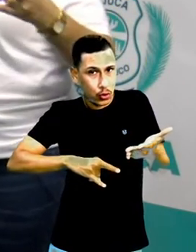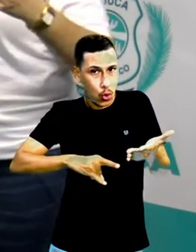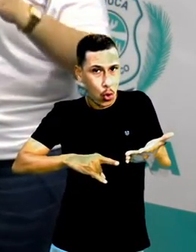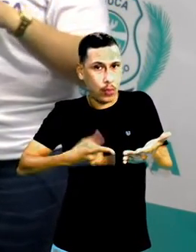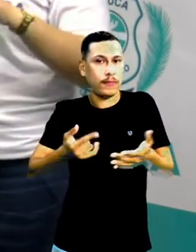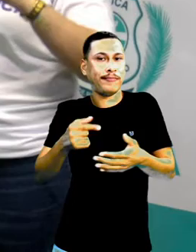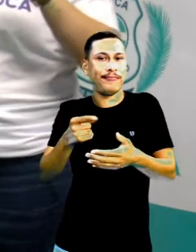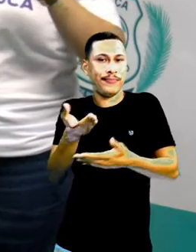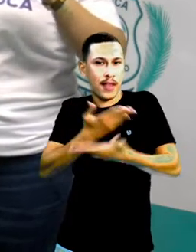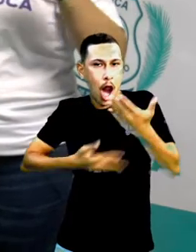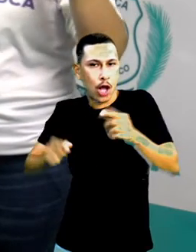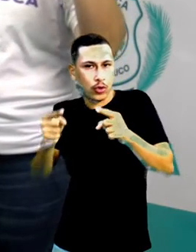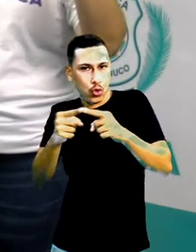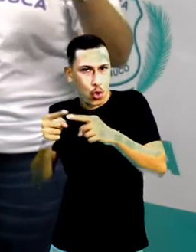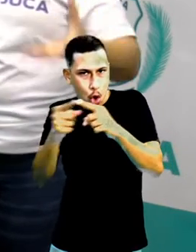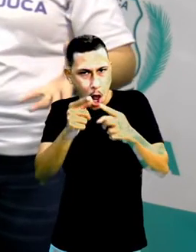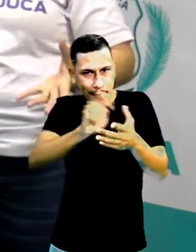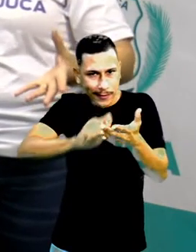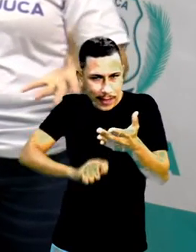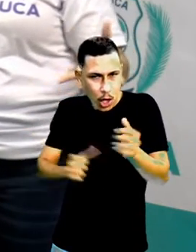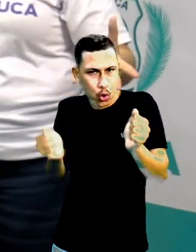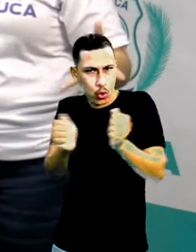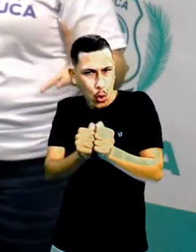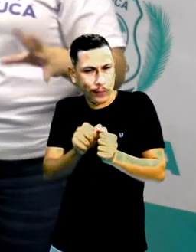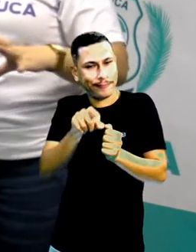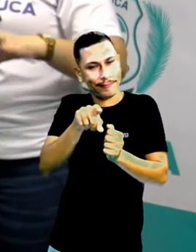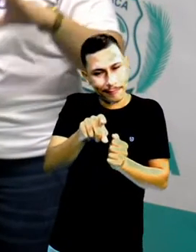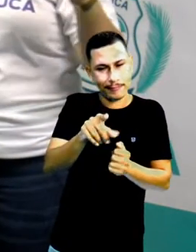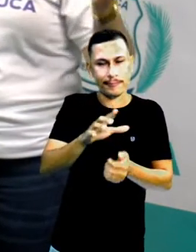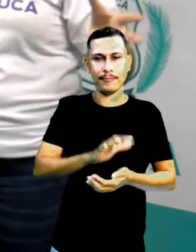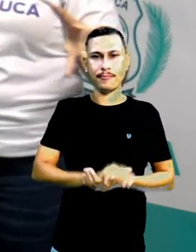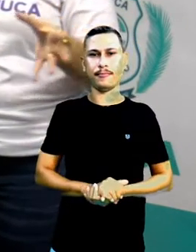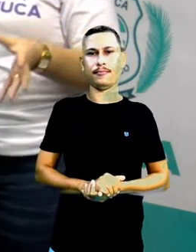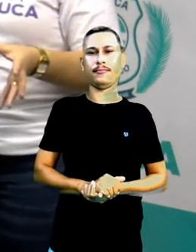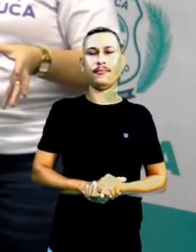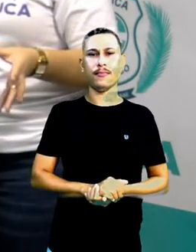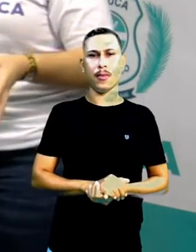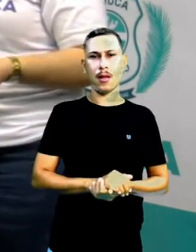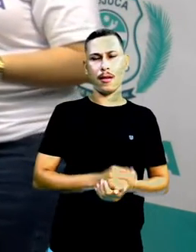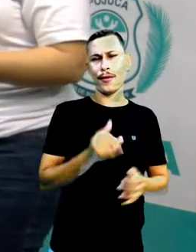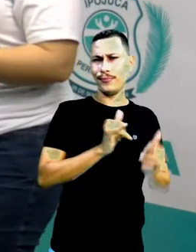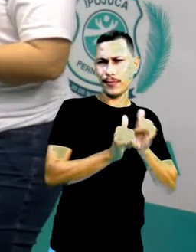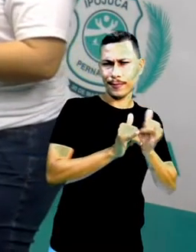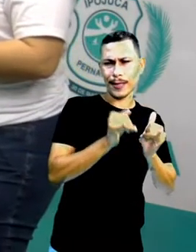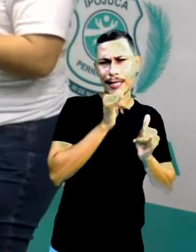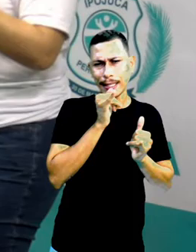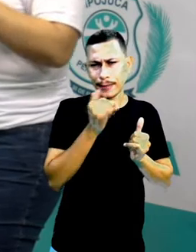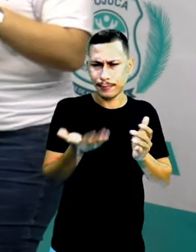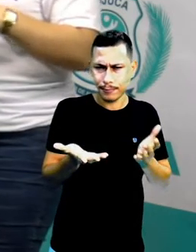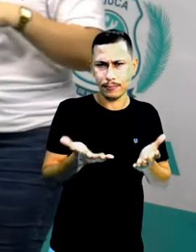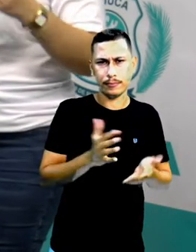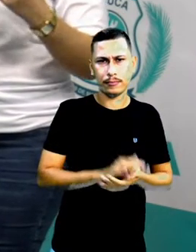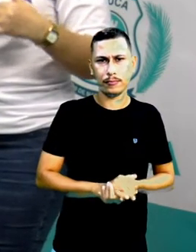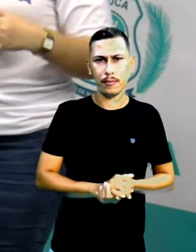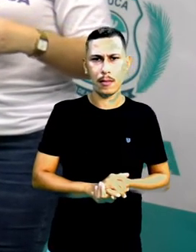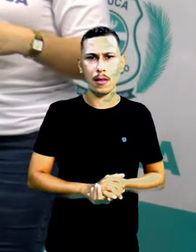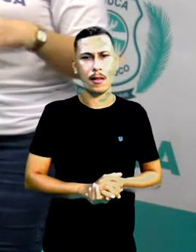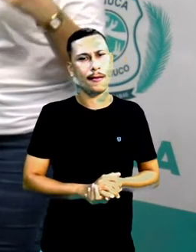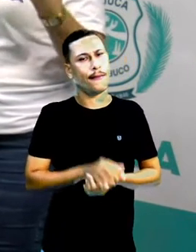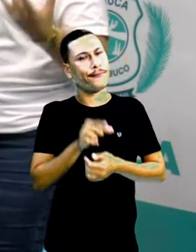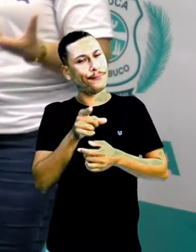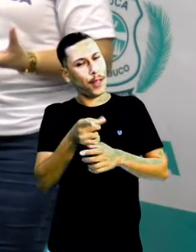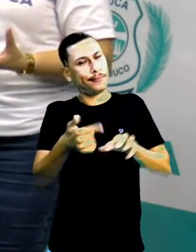comprometer, na verdade, de dar para você aquela quantidade de internet. E você, em